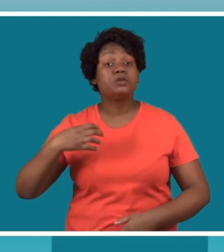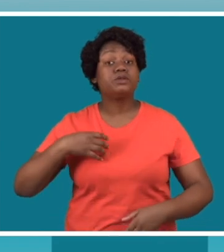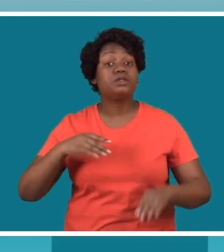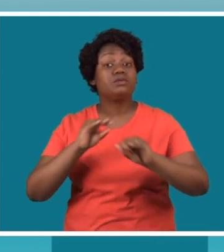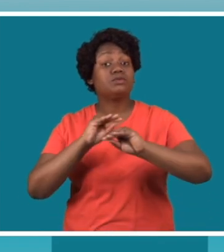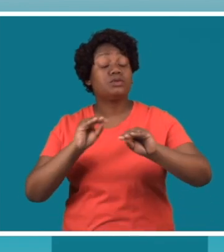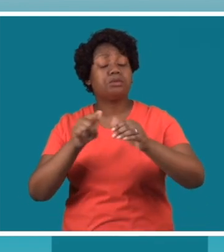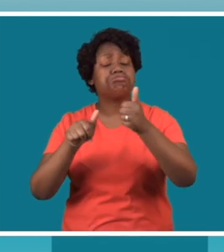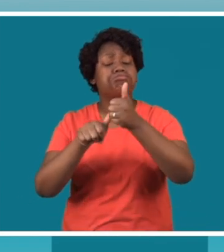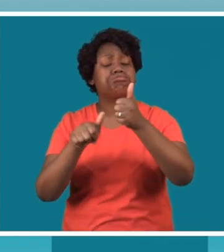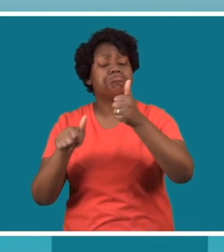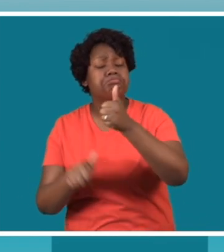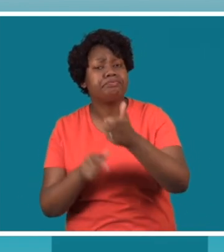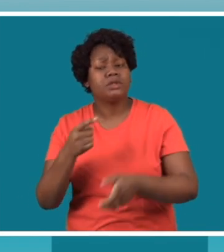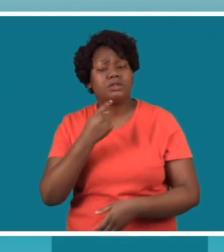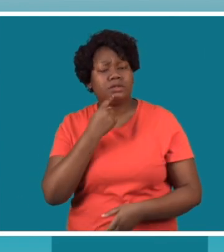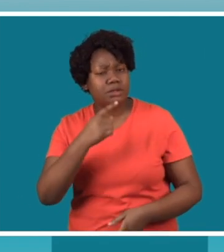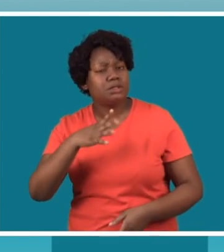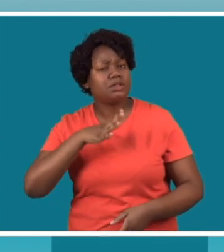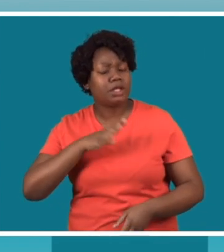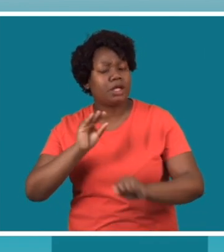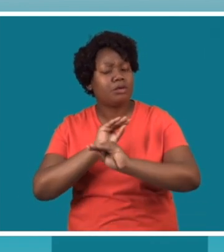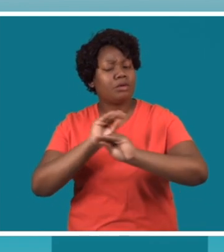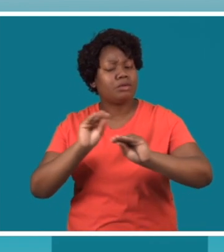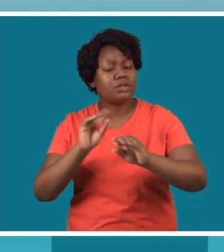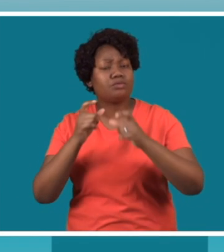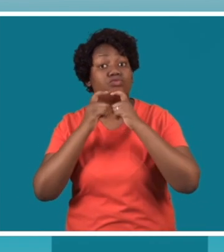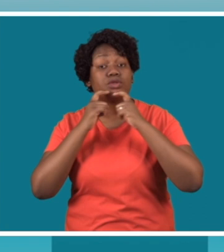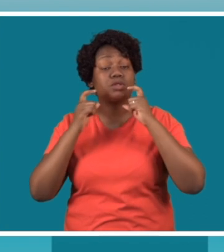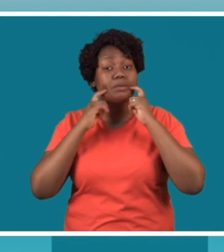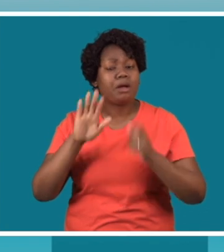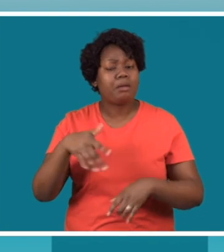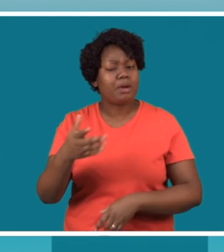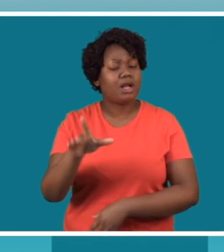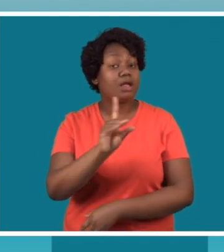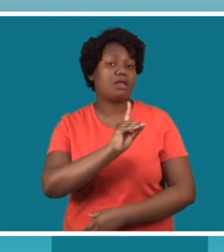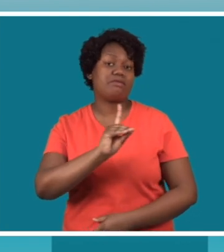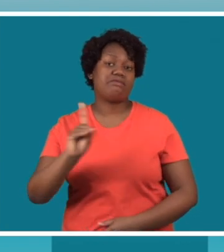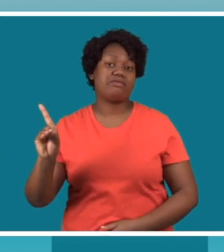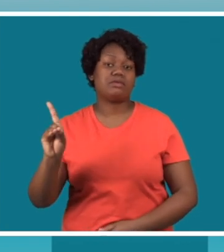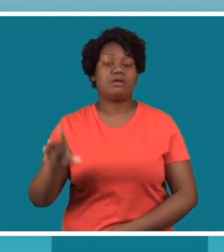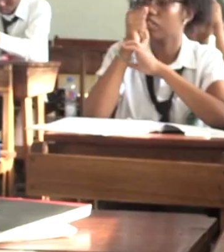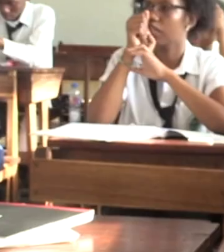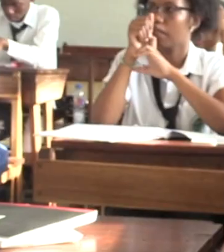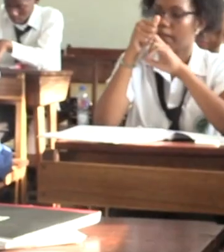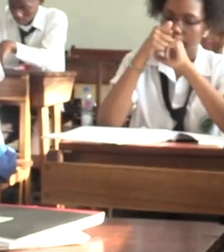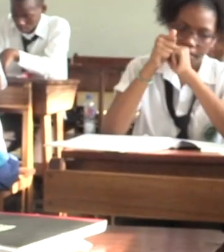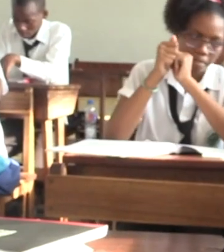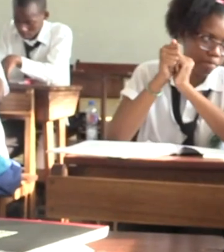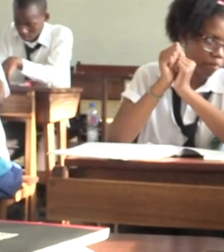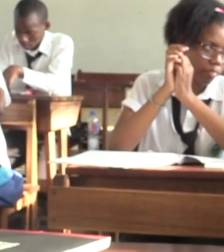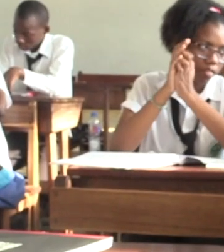-ministro de Educação e Desenvolvimento Humano, Armindo Ungunga, garante reformas no sistema de ensino em Moçambique